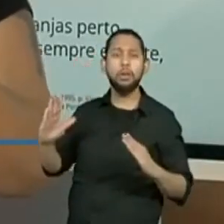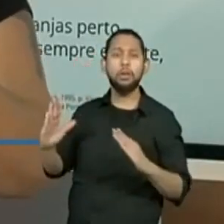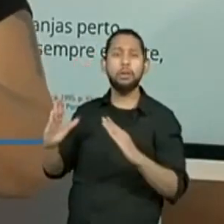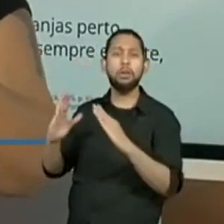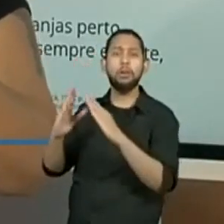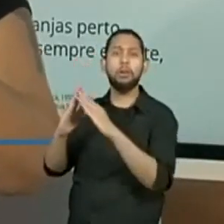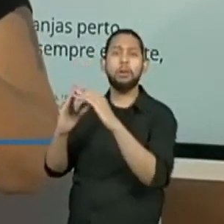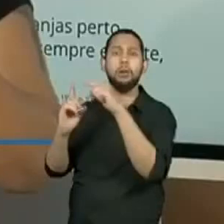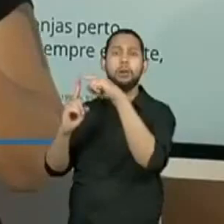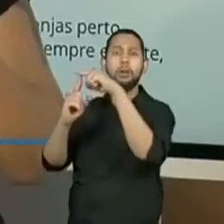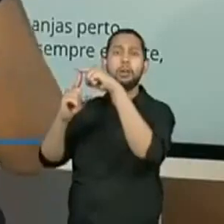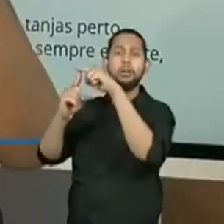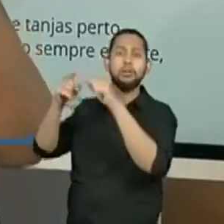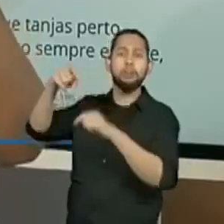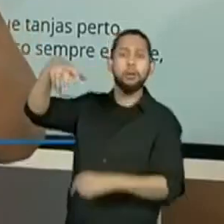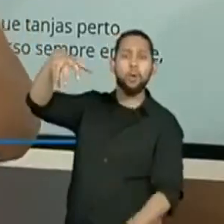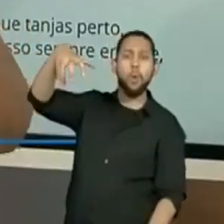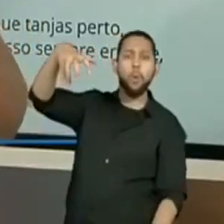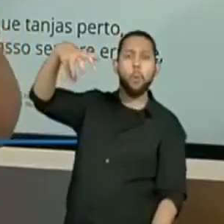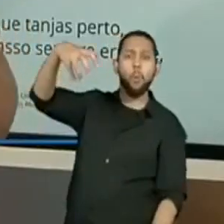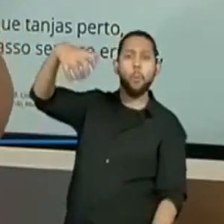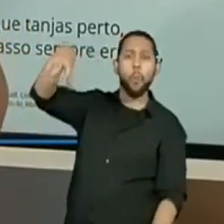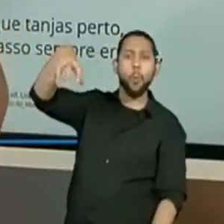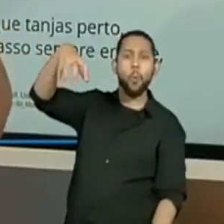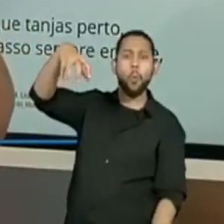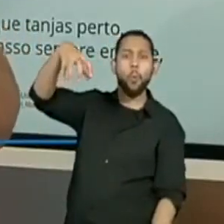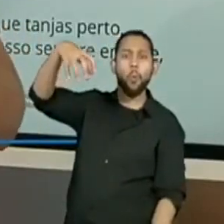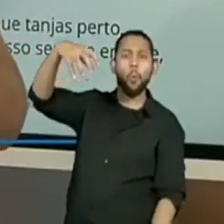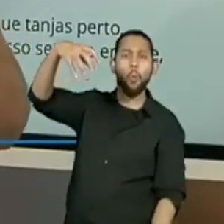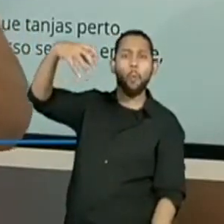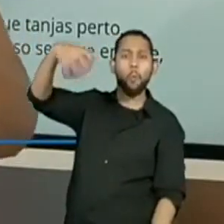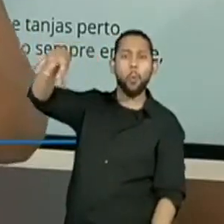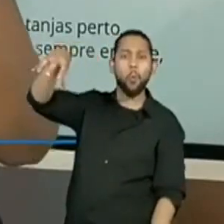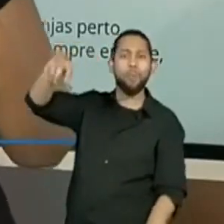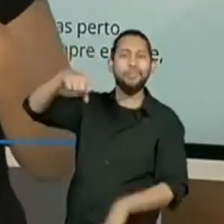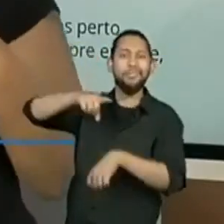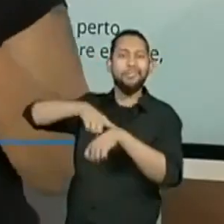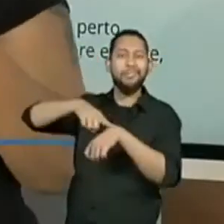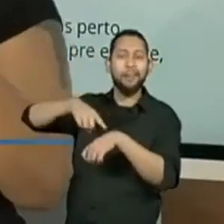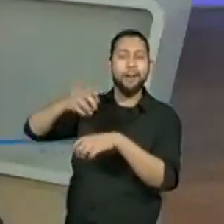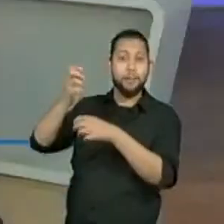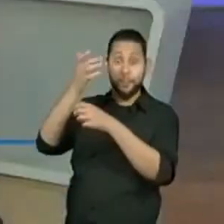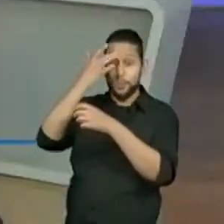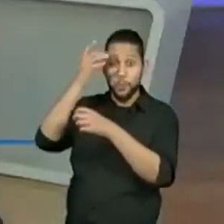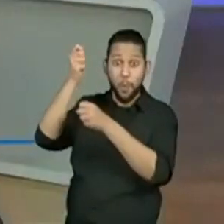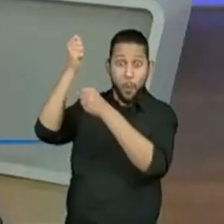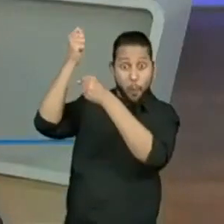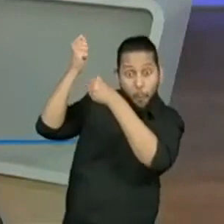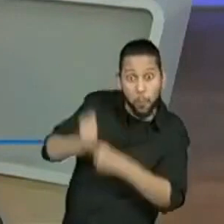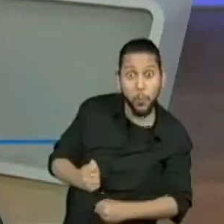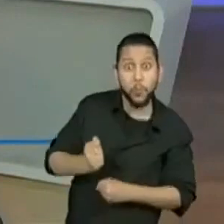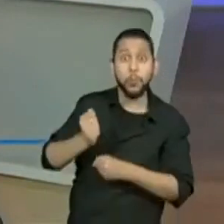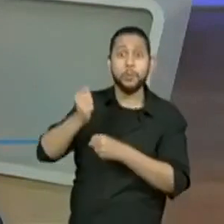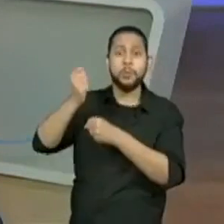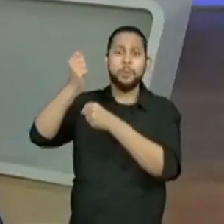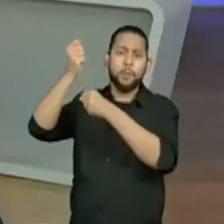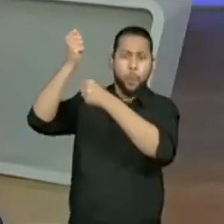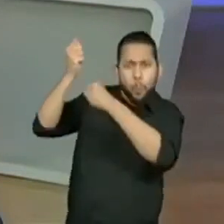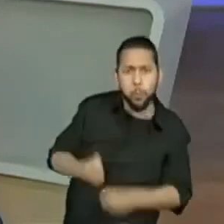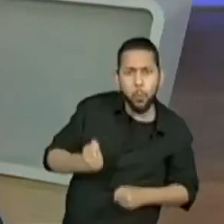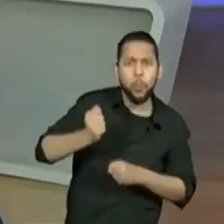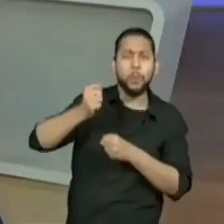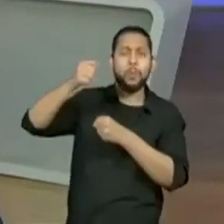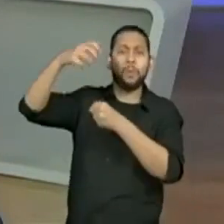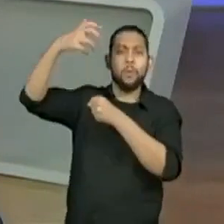quando ele escuta o sino. Essa questão, nostalgia da infância, o que será que significa? Nostalgia da infância. A própria